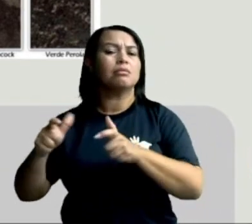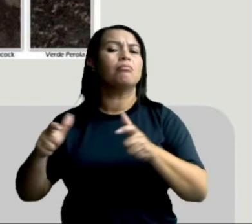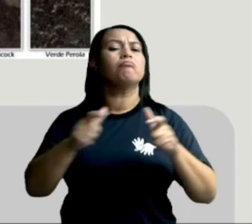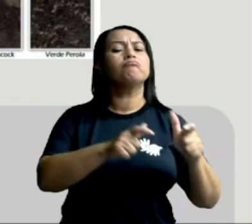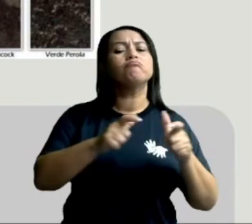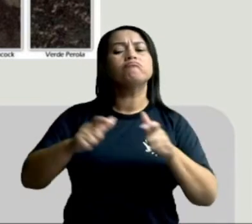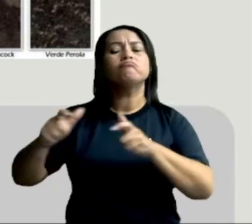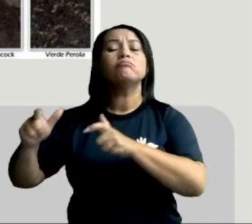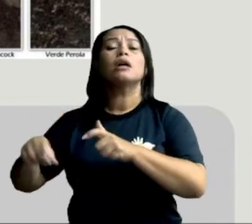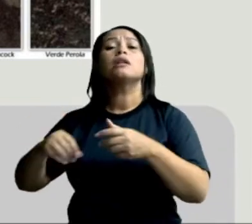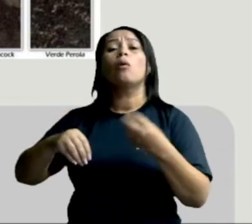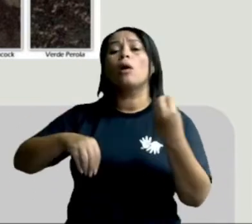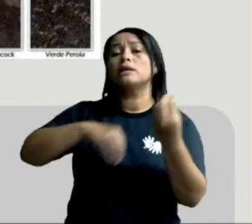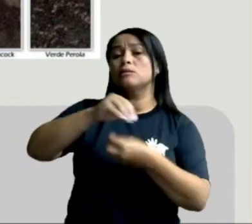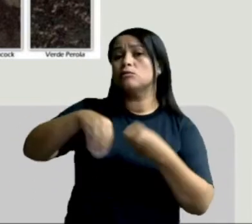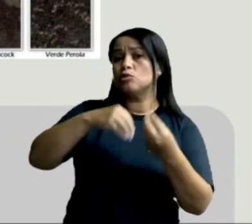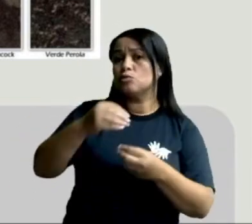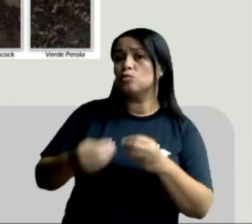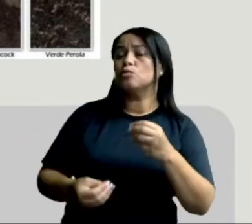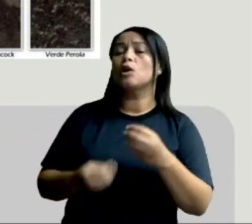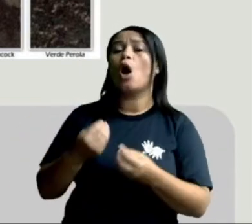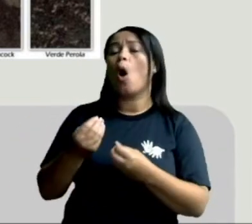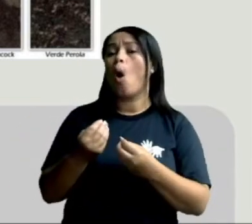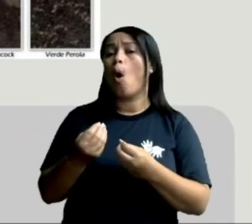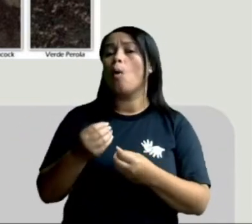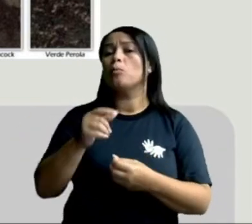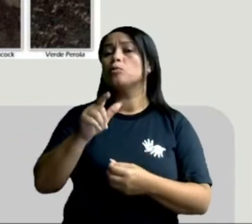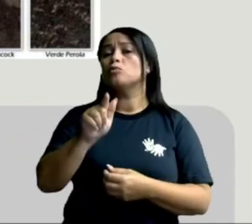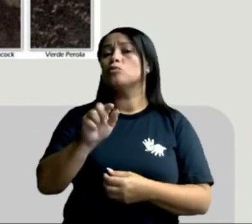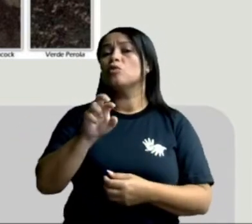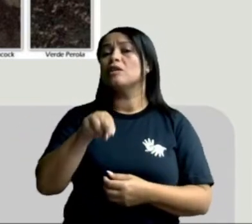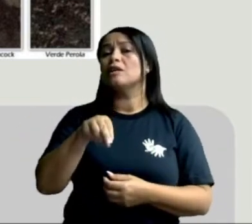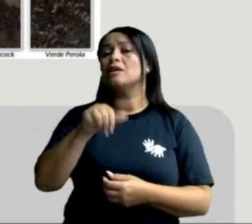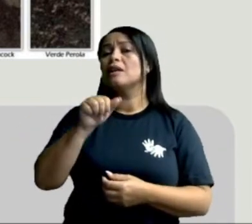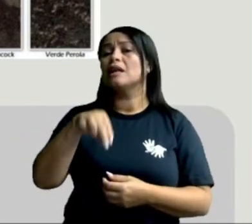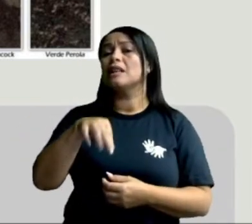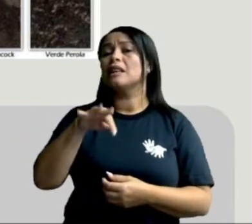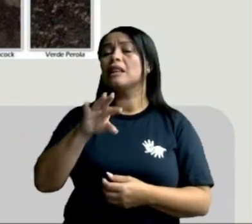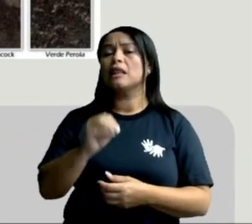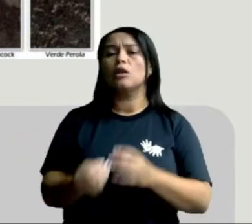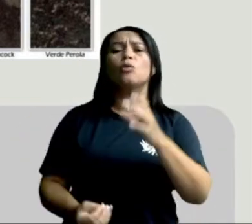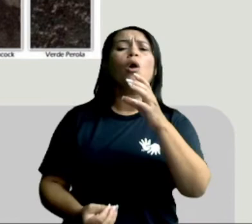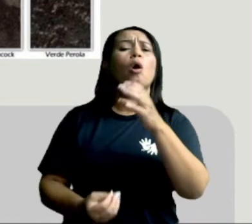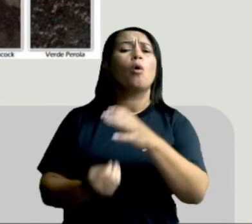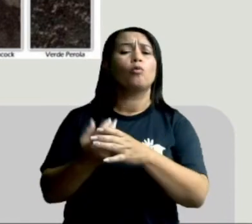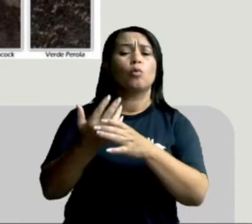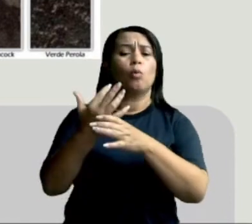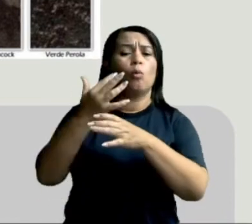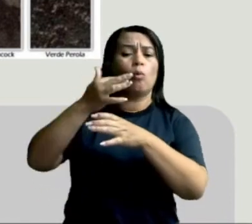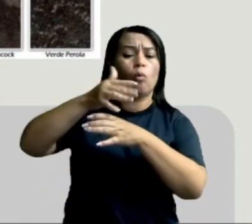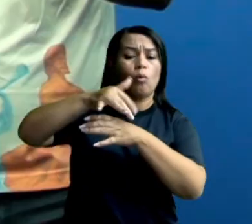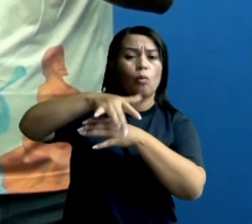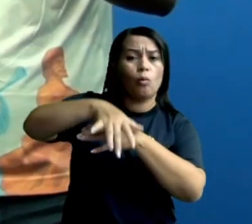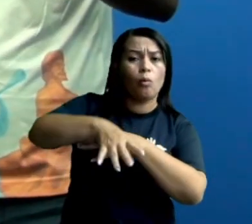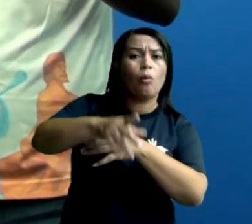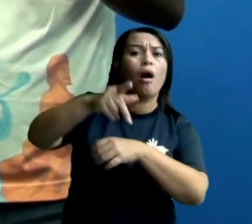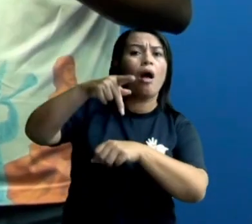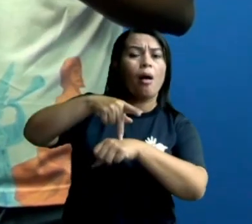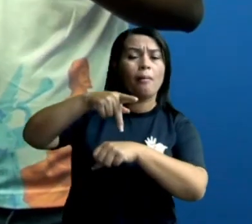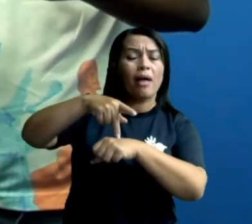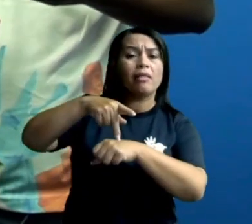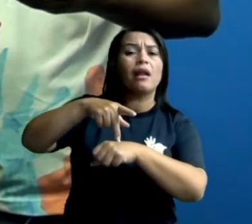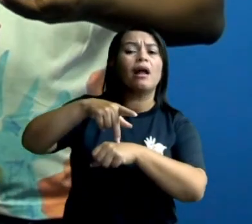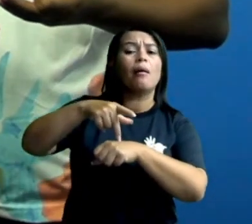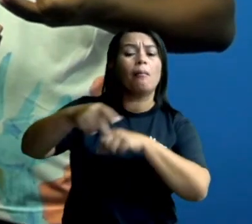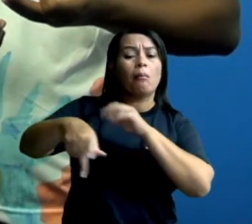granito, ele vem classificado como uma rocha magmática, uma rocha que vem de uma erupção